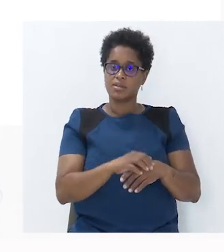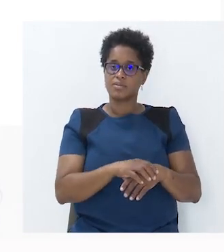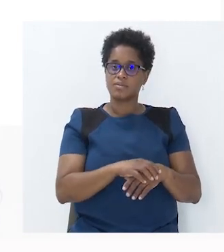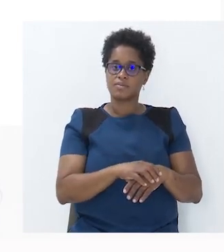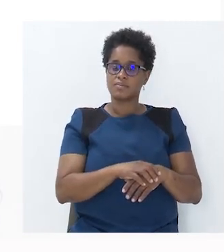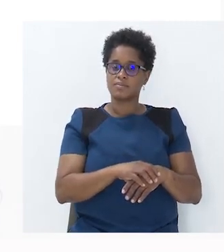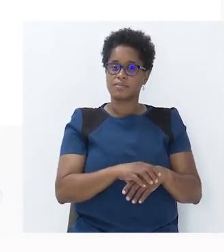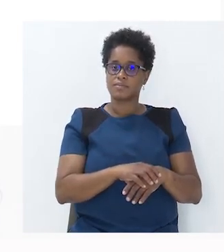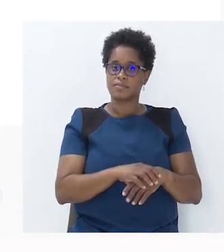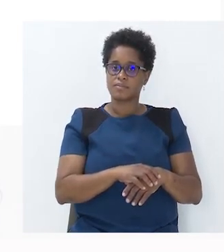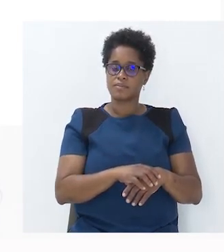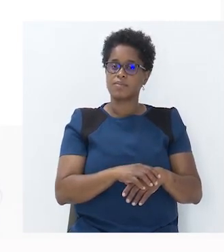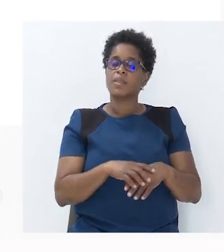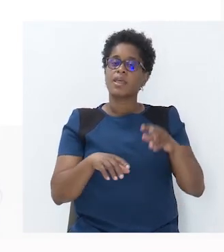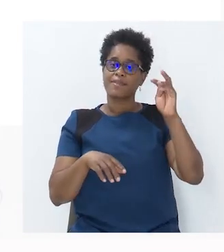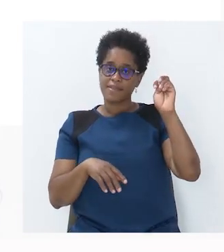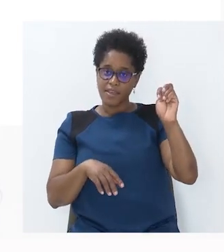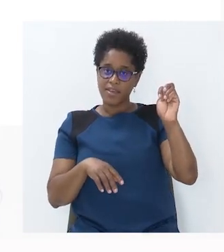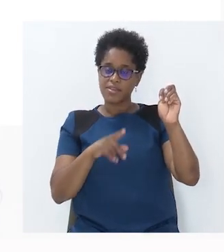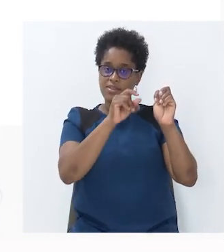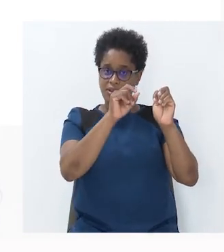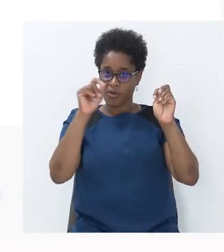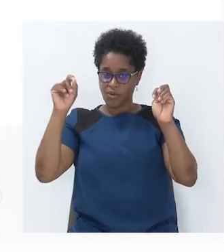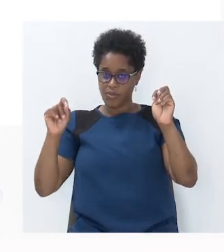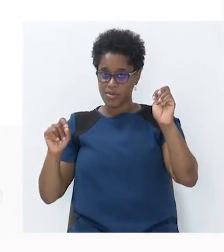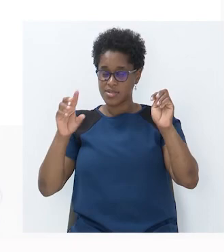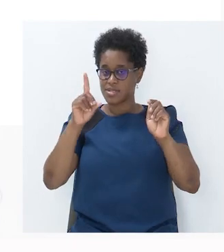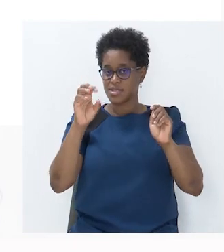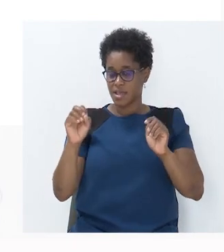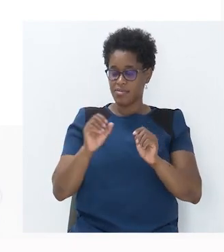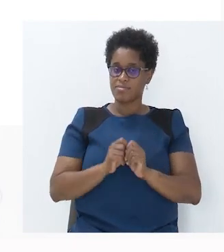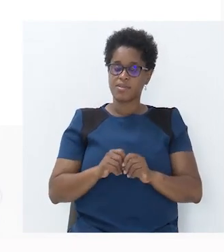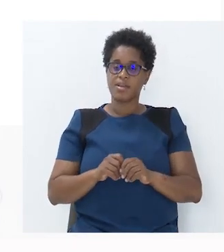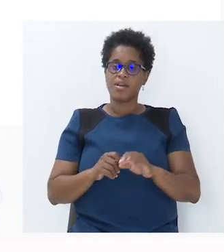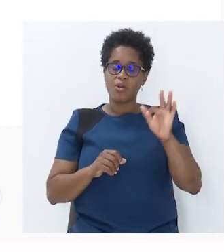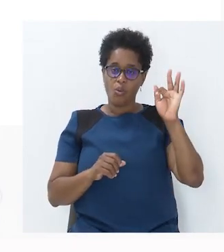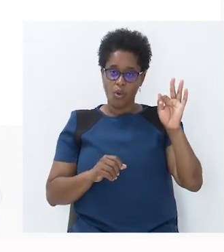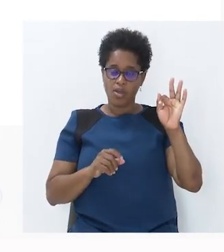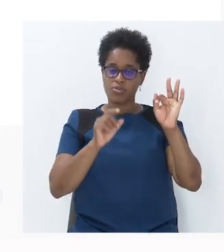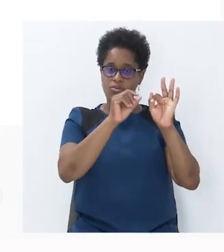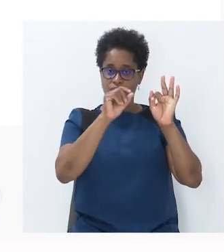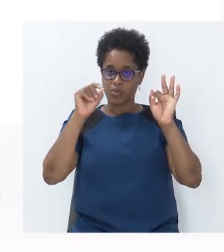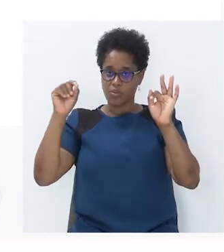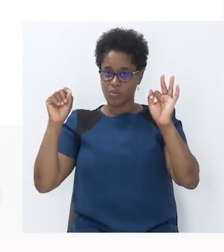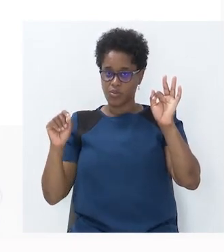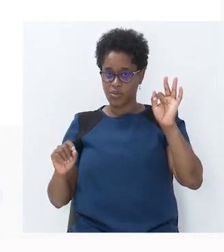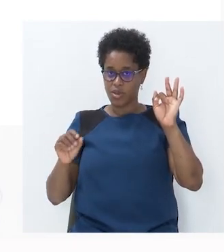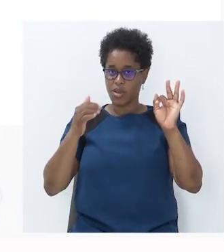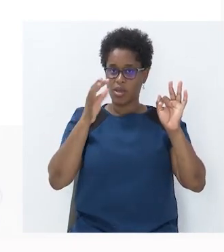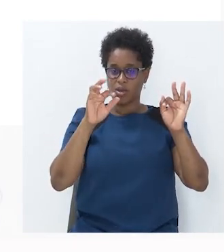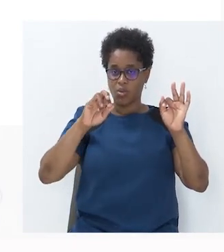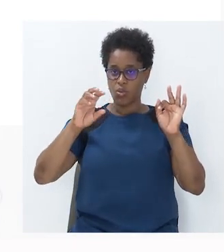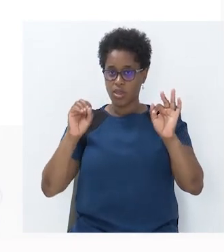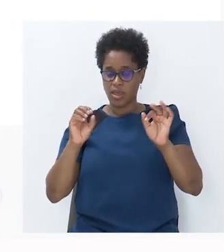3 irá corresponder a 60, 4 corresponde a 80,